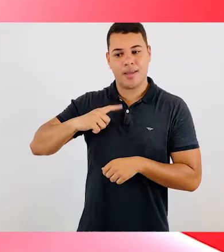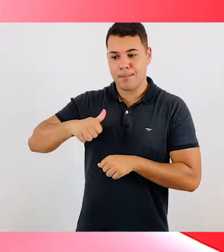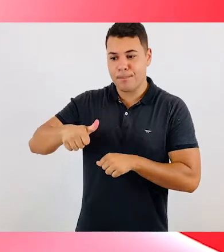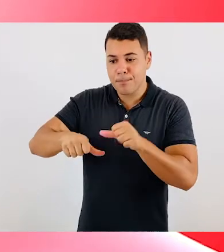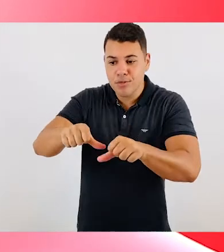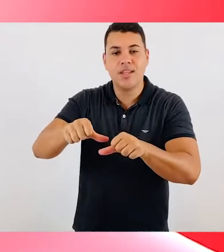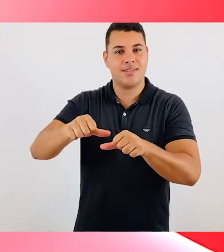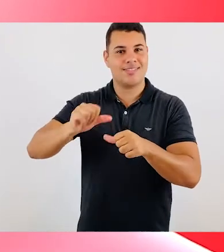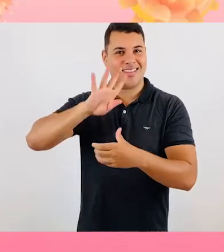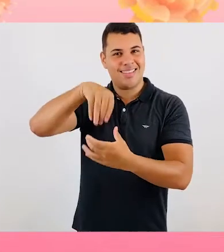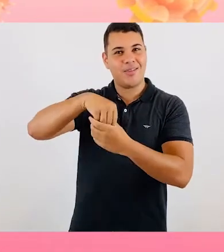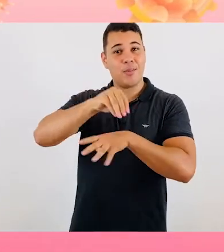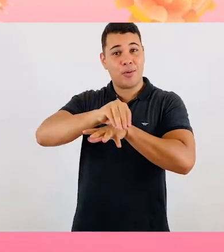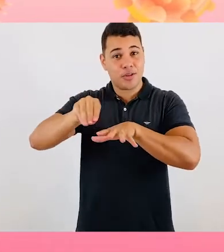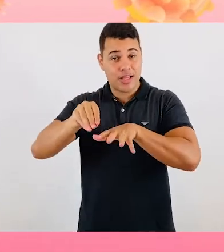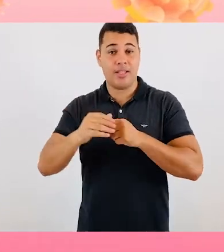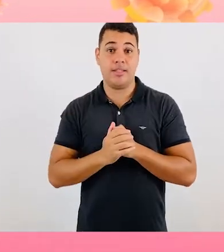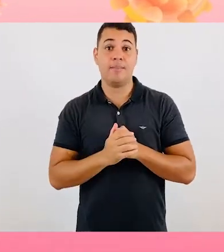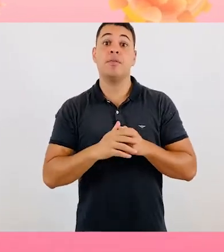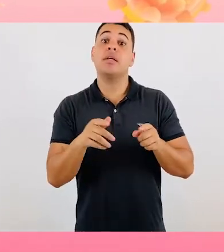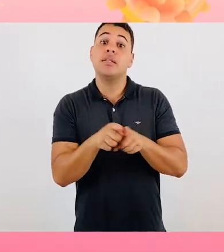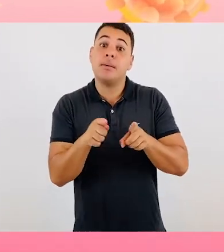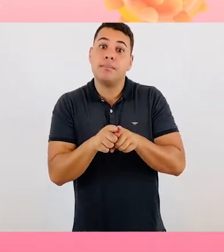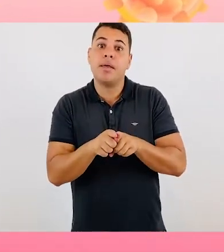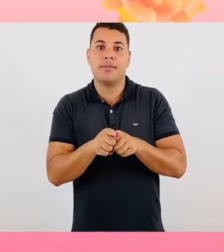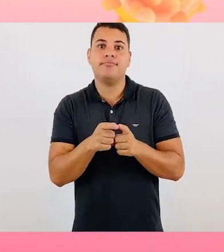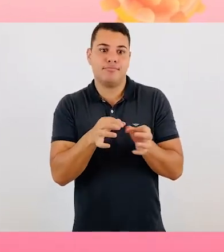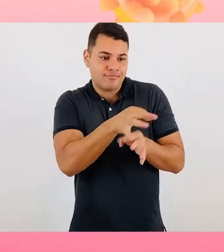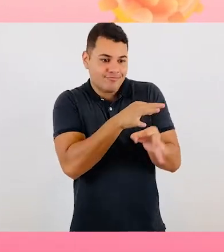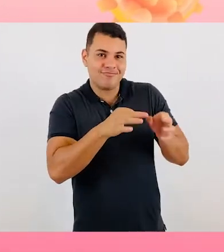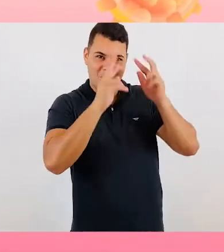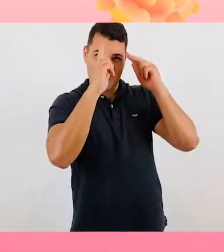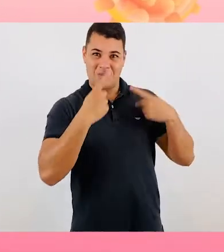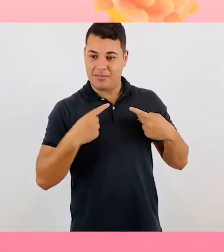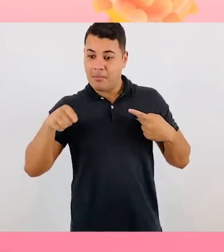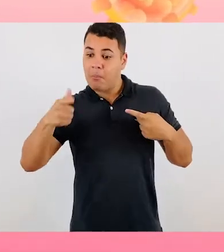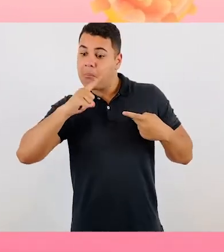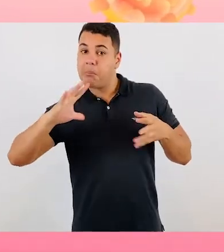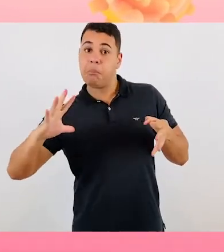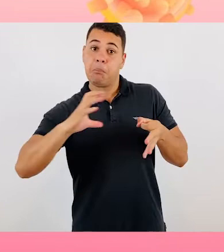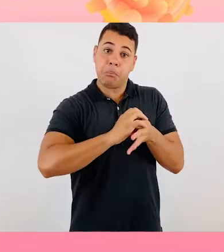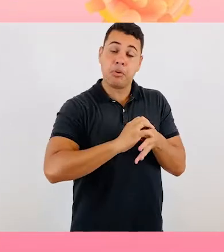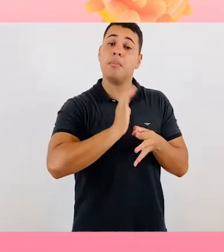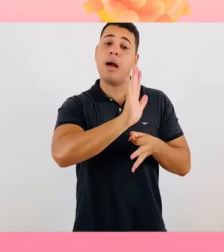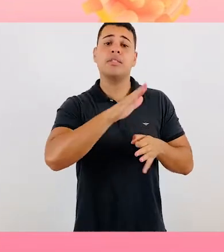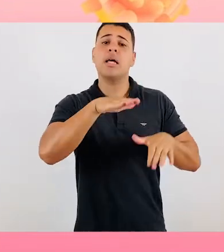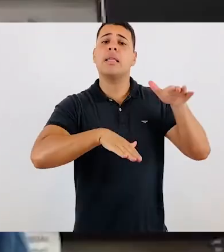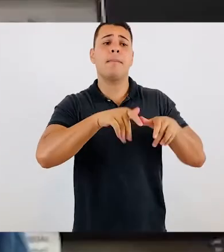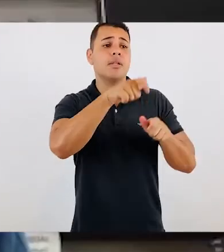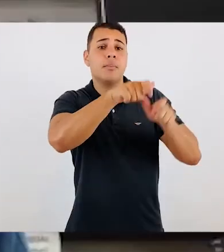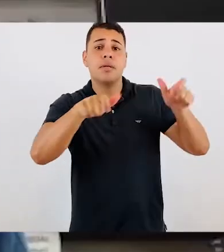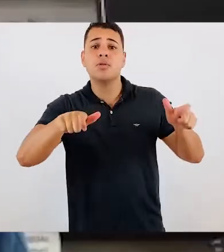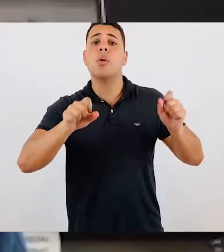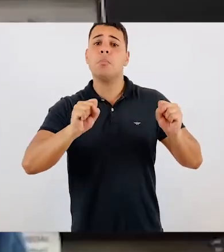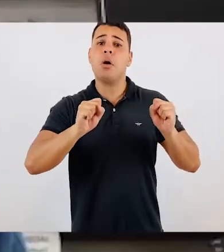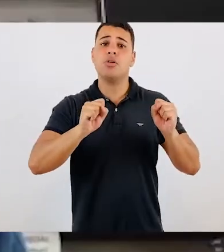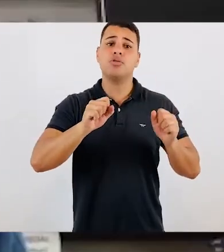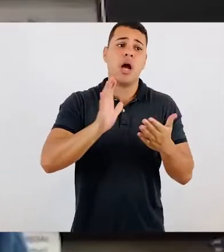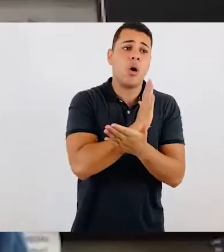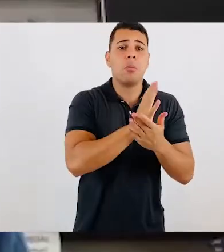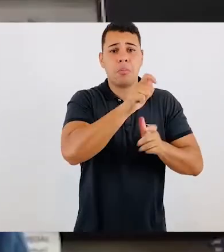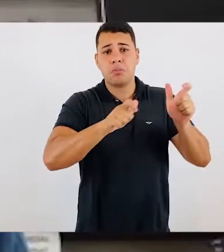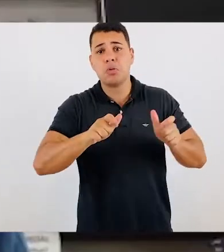nas suas proteínas. Em outras pessoas, já não. O anticorpo que ela produz possivelmente consiga